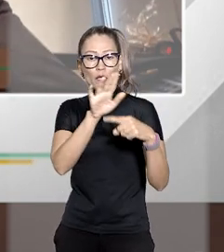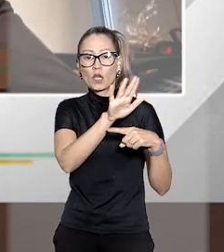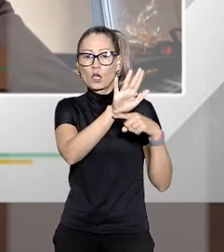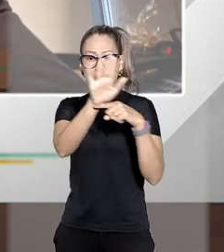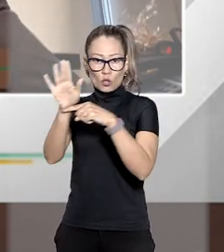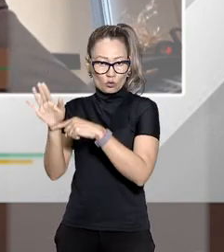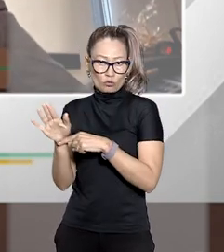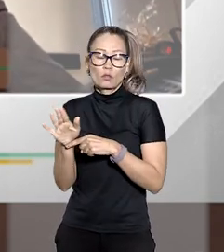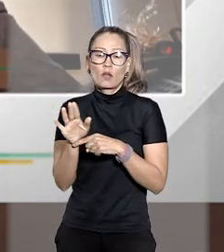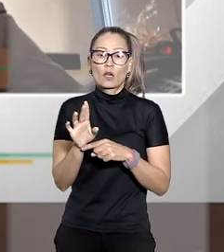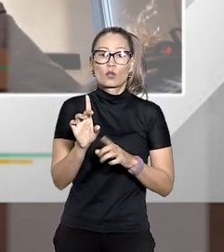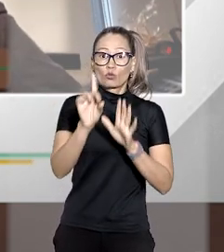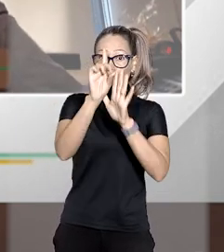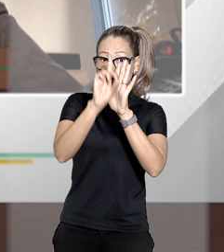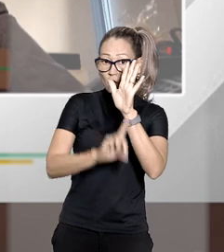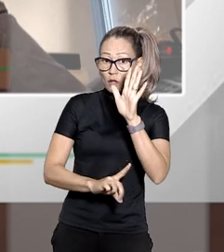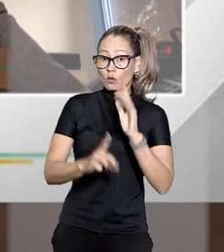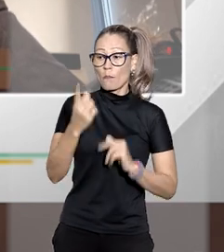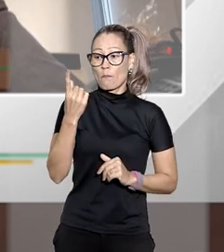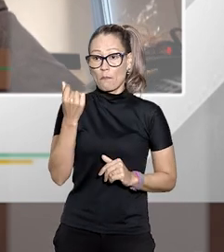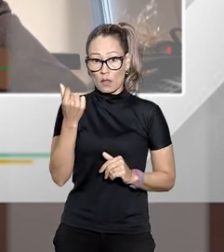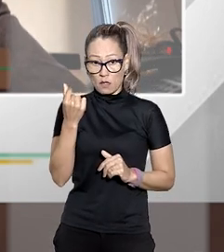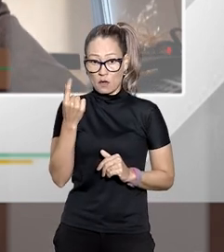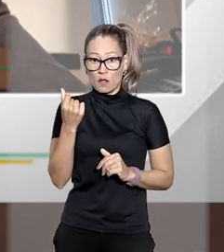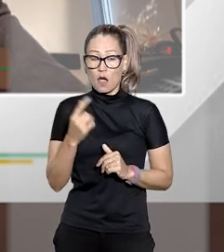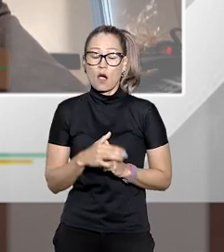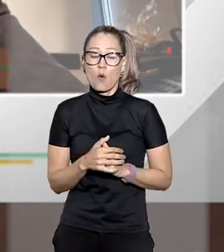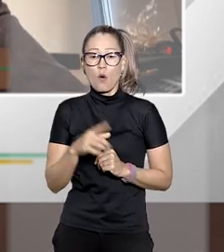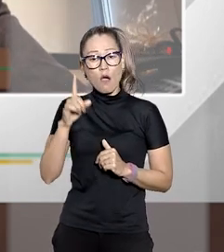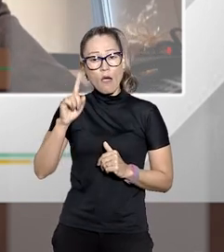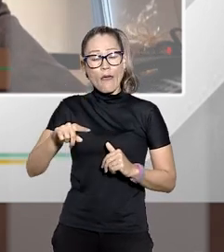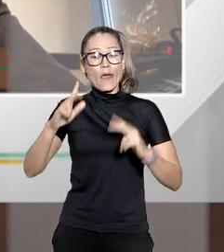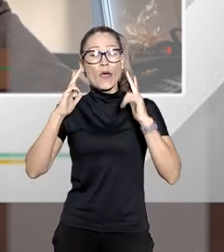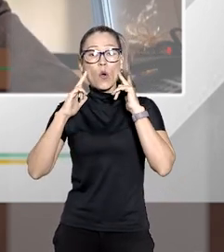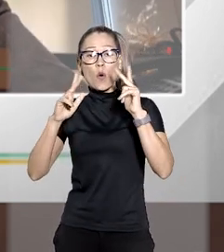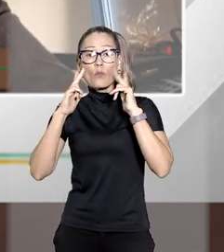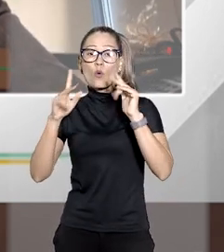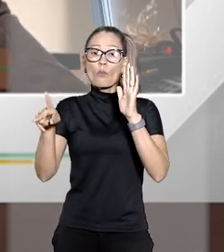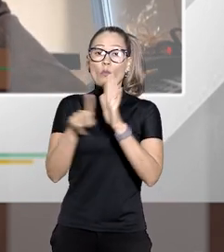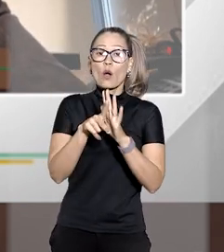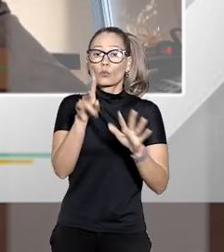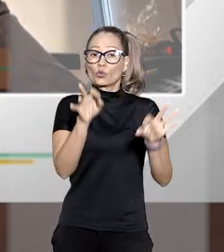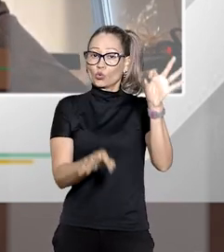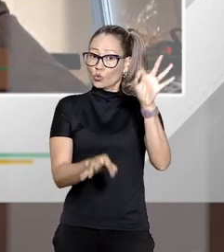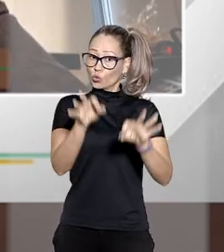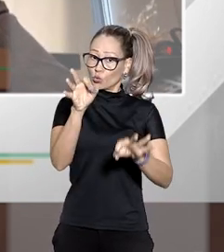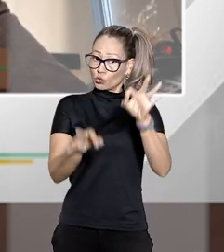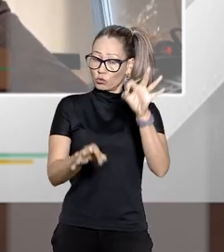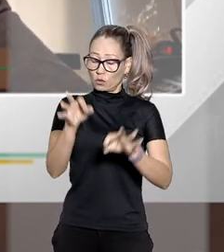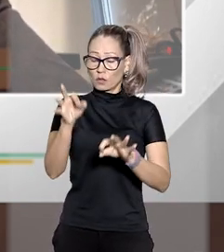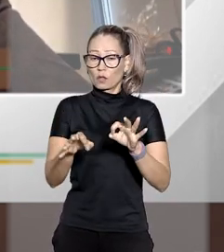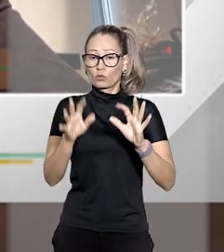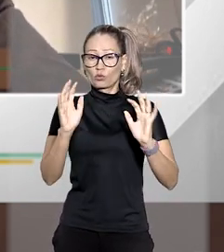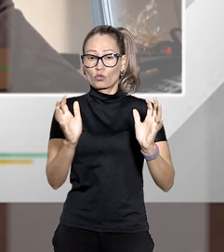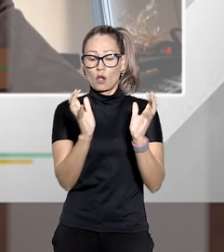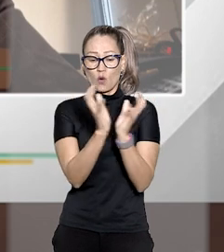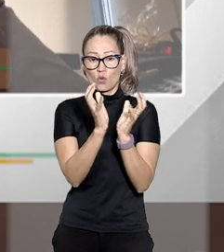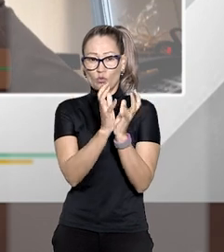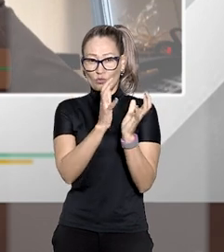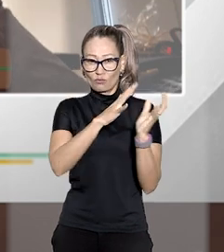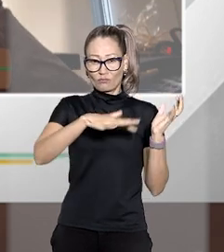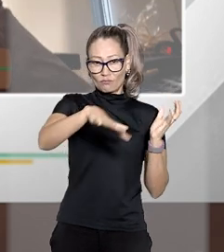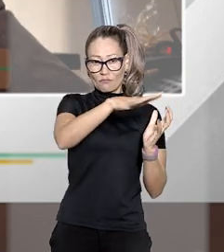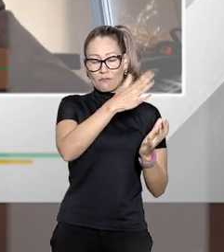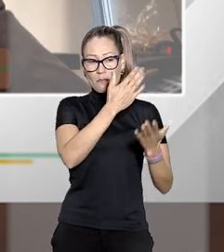direito material no caso concreto ali da parte e nada obstante isso é muito comum principalmente em juizados a gente vê isso eu lembro na turma